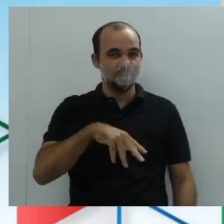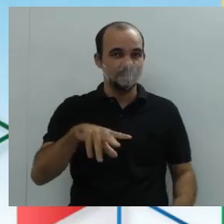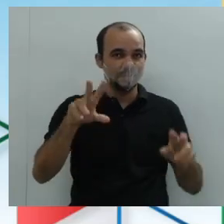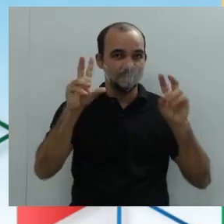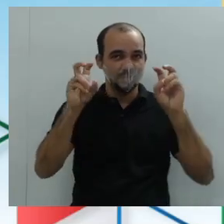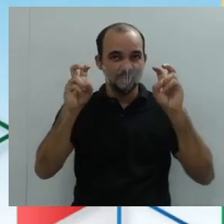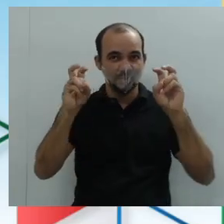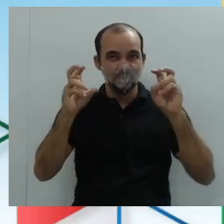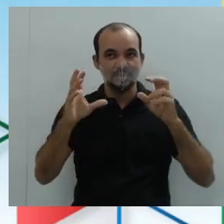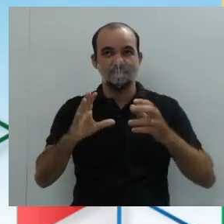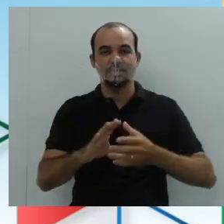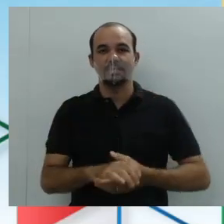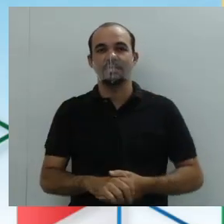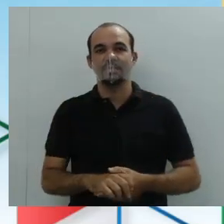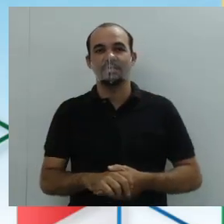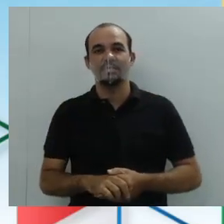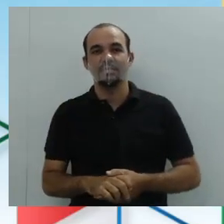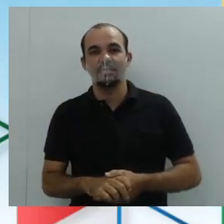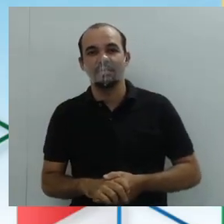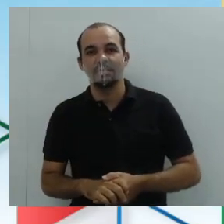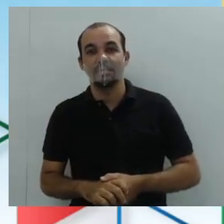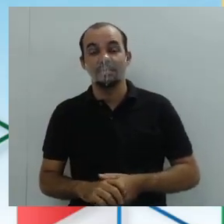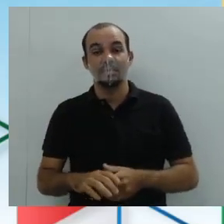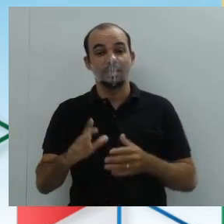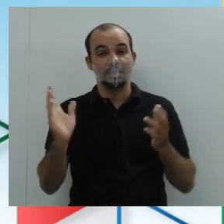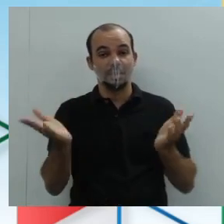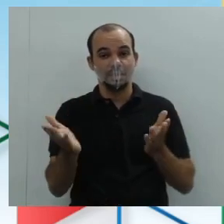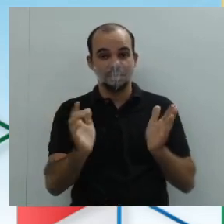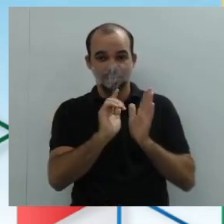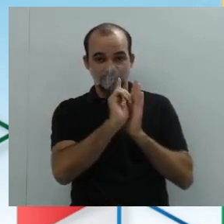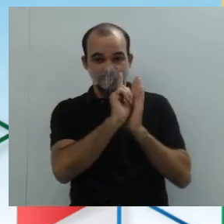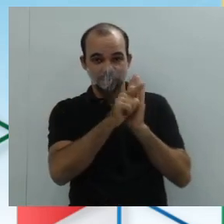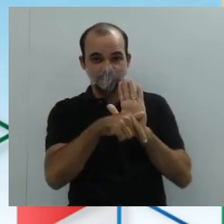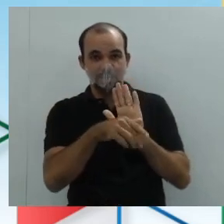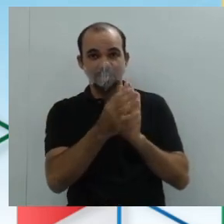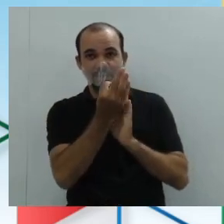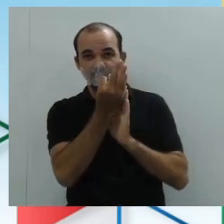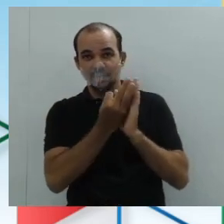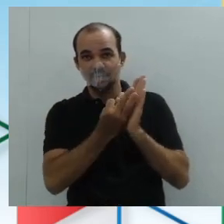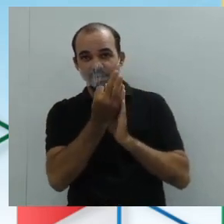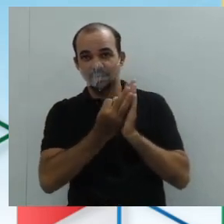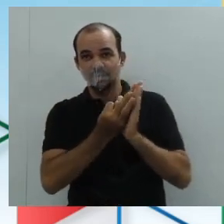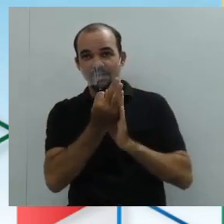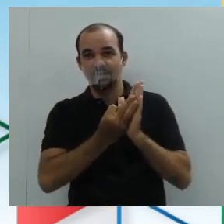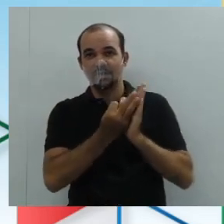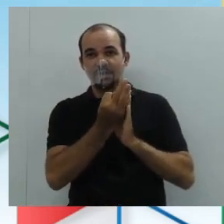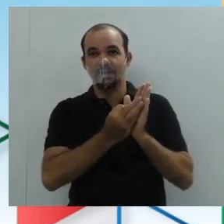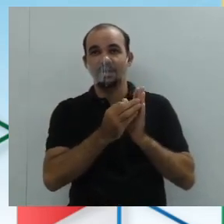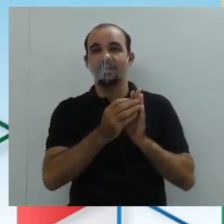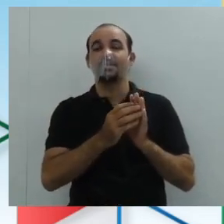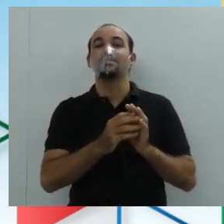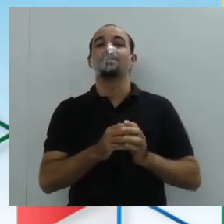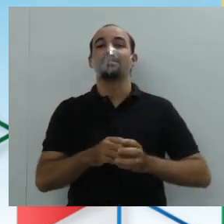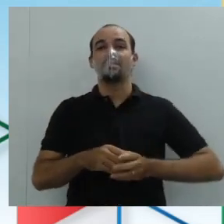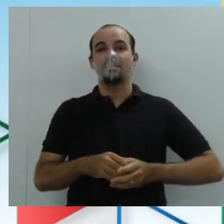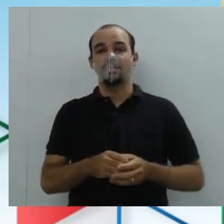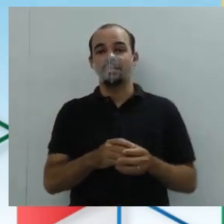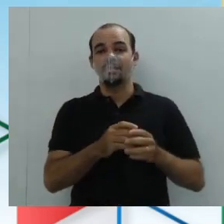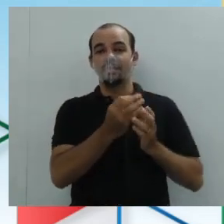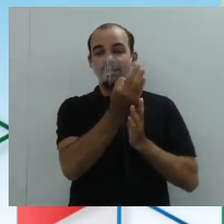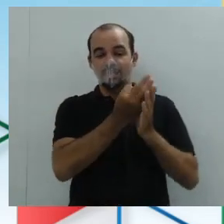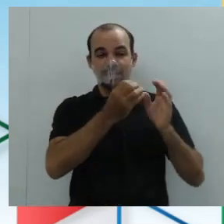A gente vai trabalhar com gêneros textuais, condição de produção e circulação e as